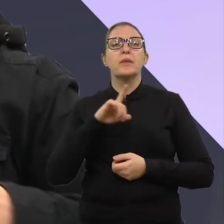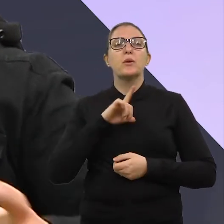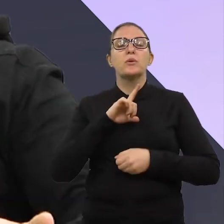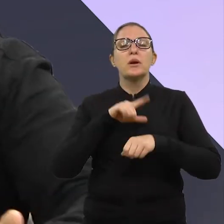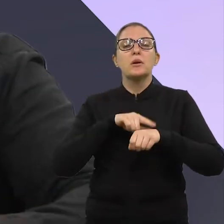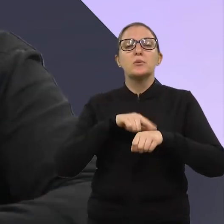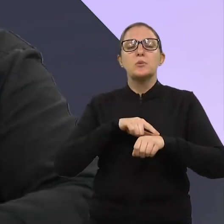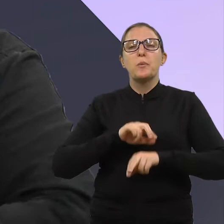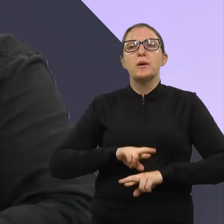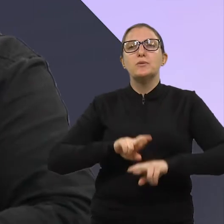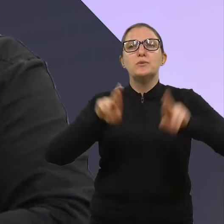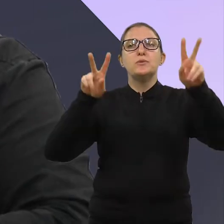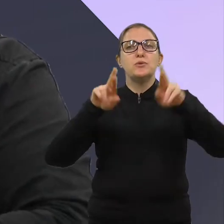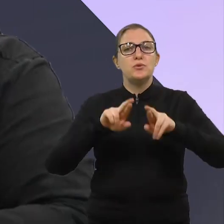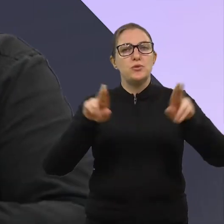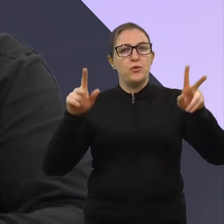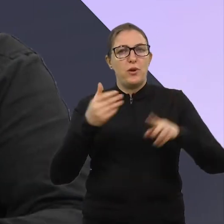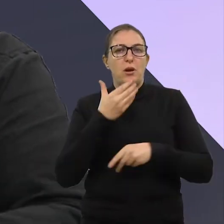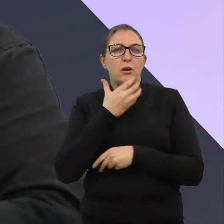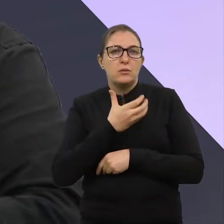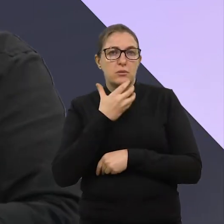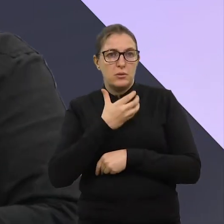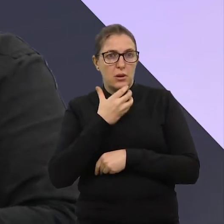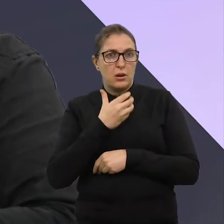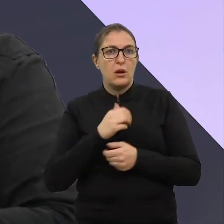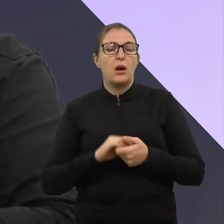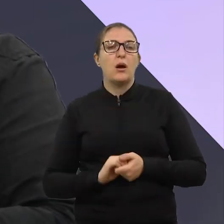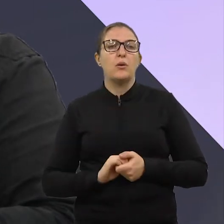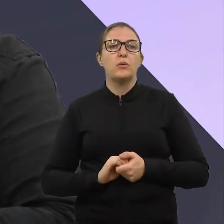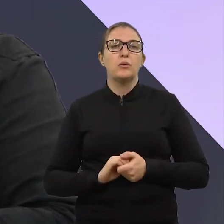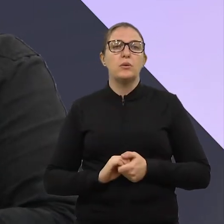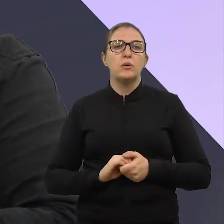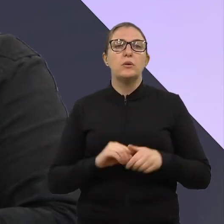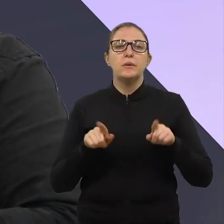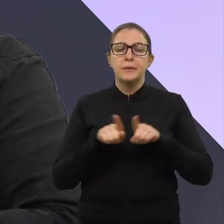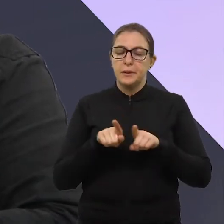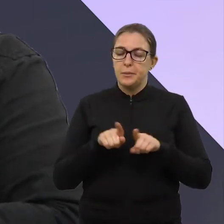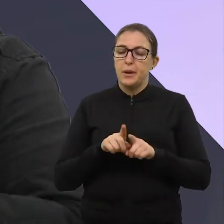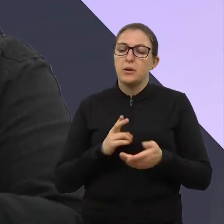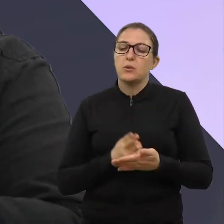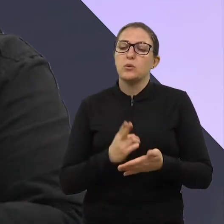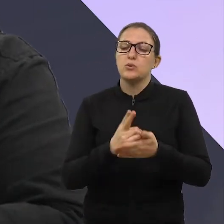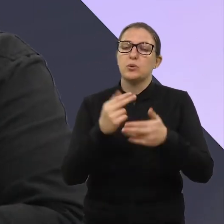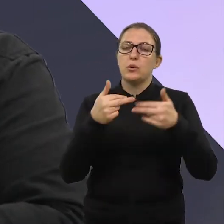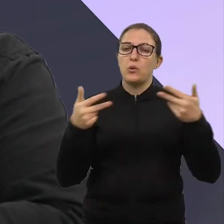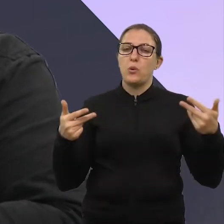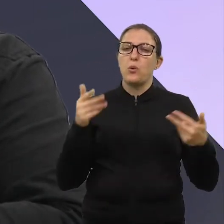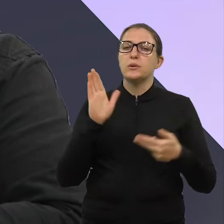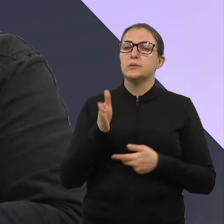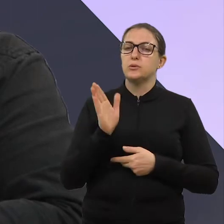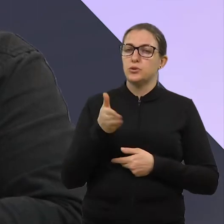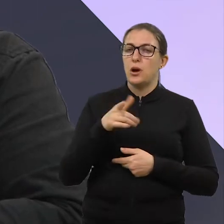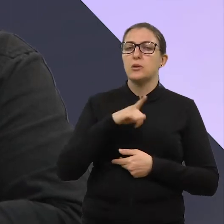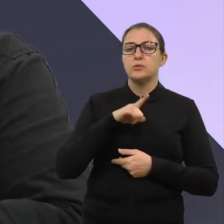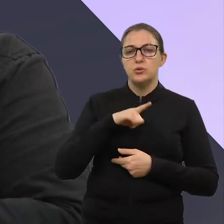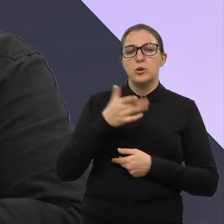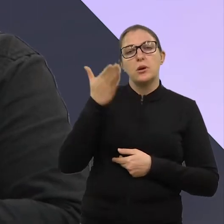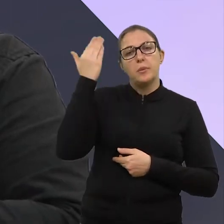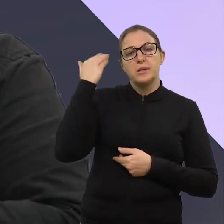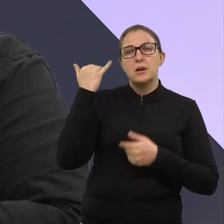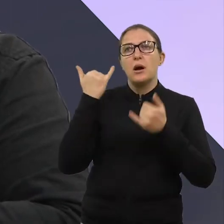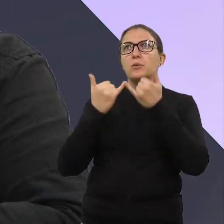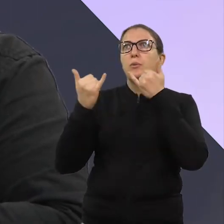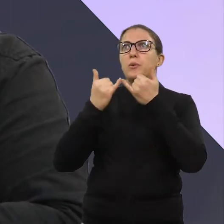momentos diferenciados do Natal. E, evidentemente, manter o que nós temos já, que já faz parte do município, já foi adquirido pelo